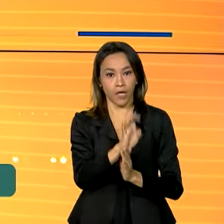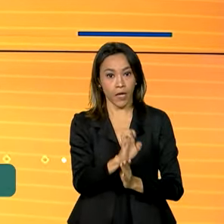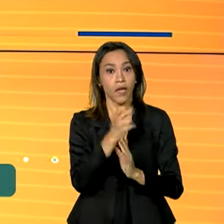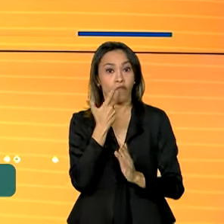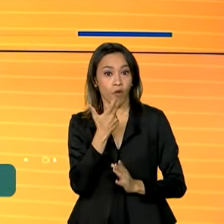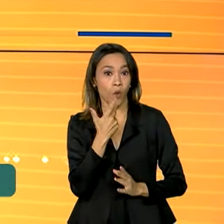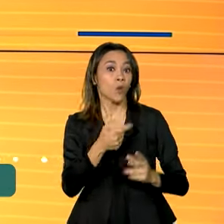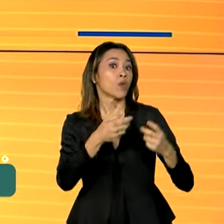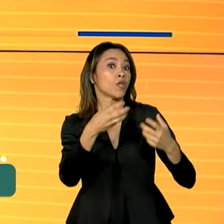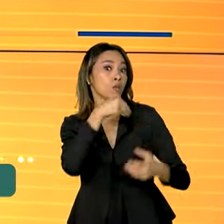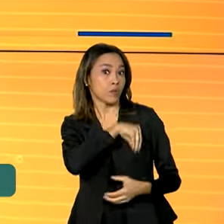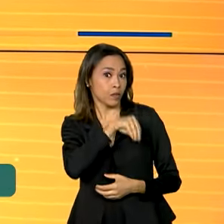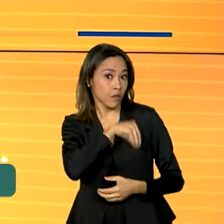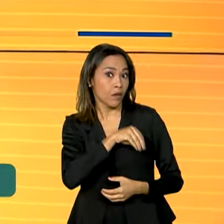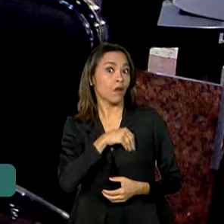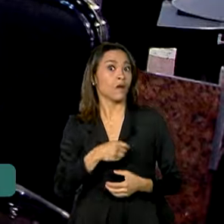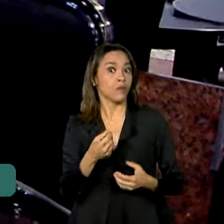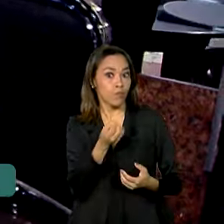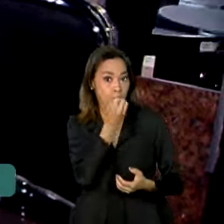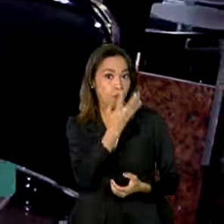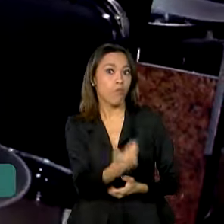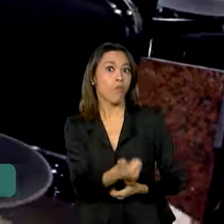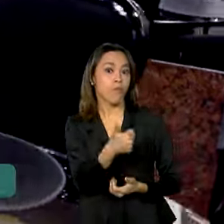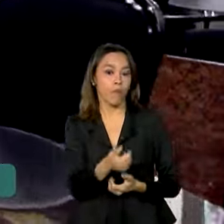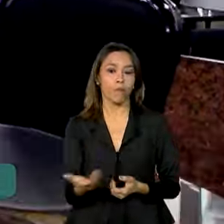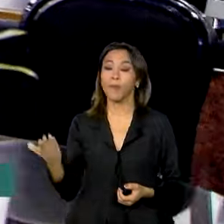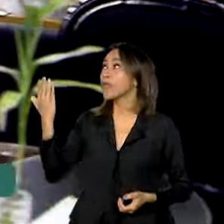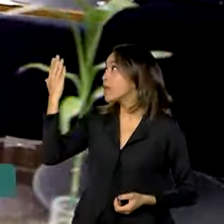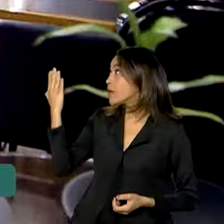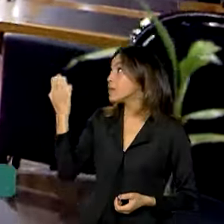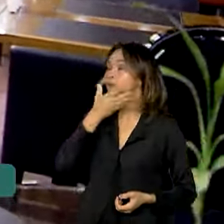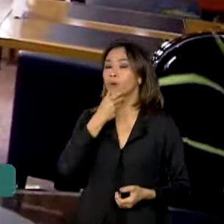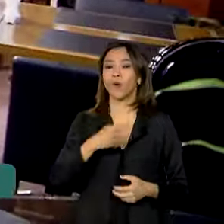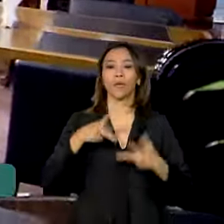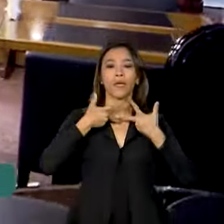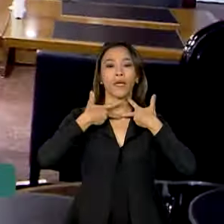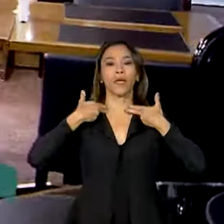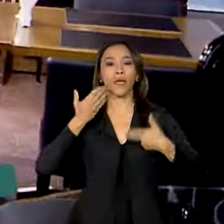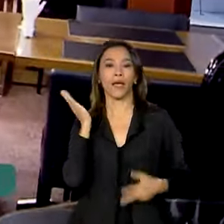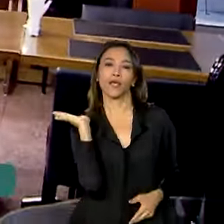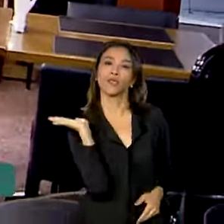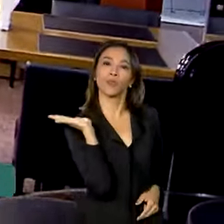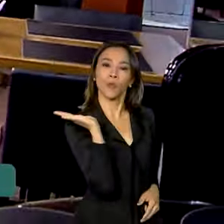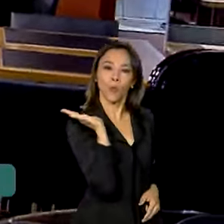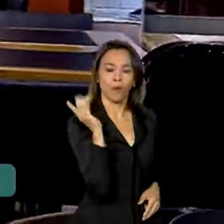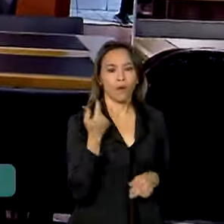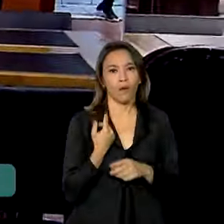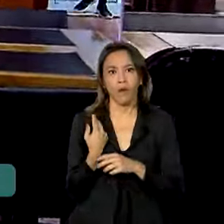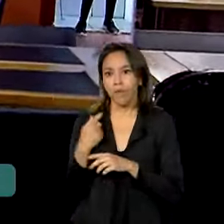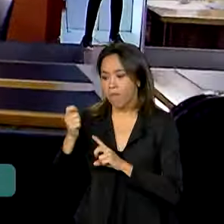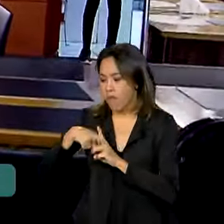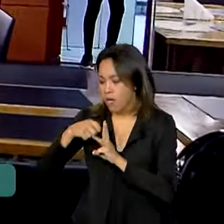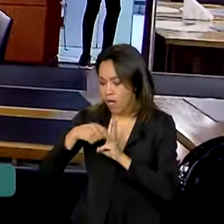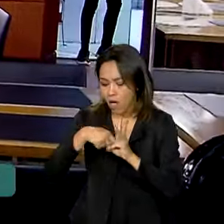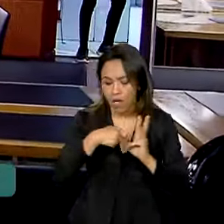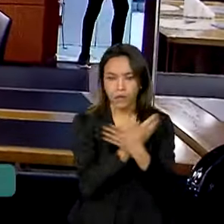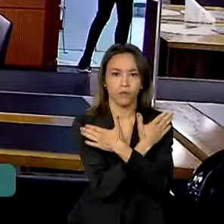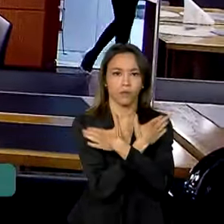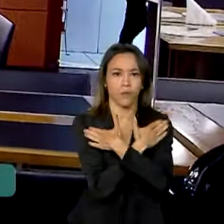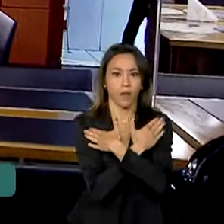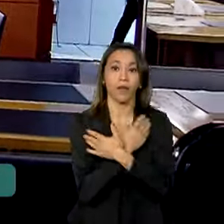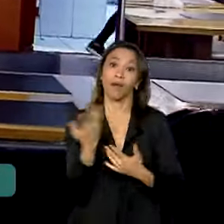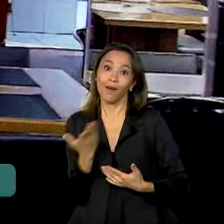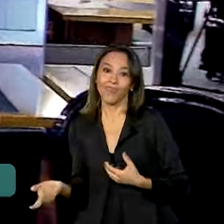do trabalho também é maior. Renan é garçom. Depois de vários meses desempregado,